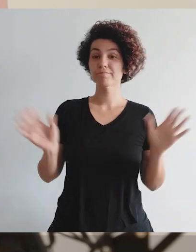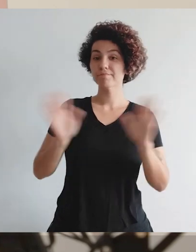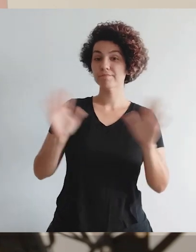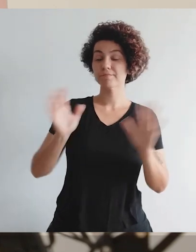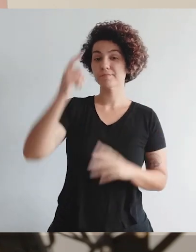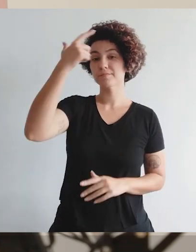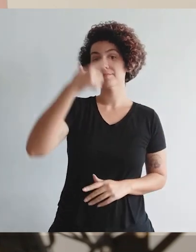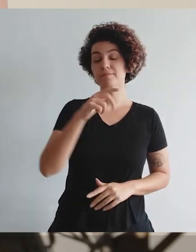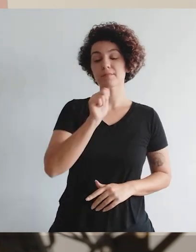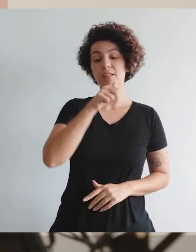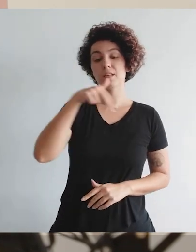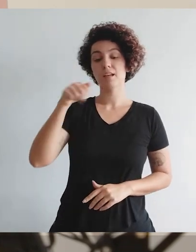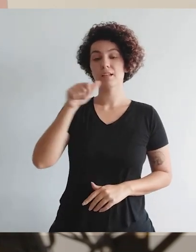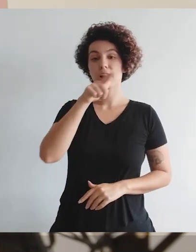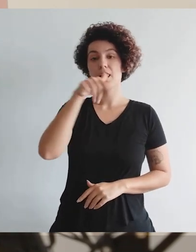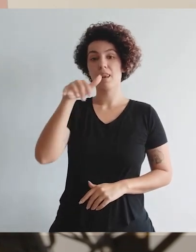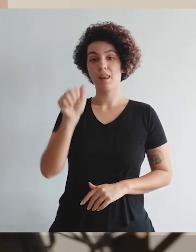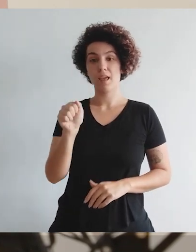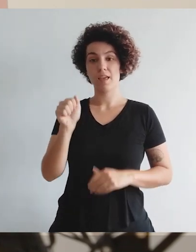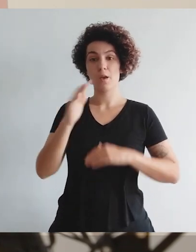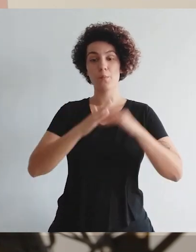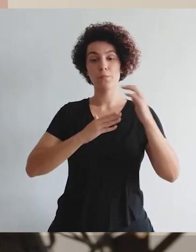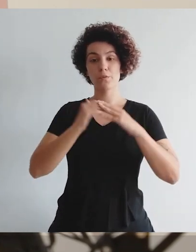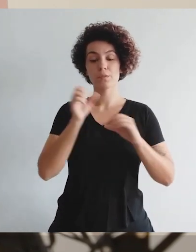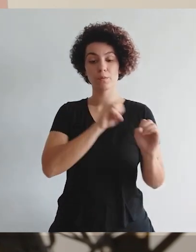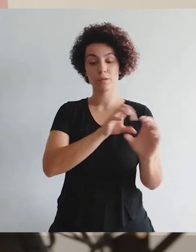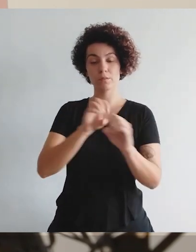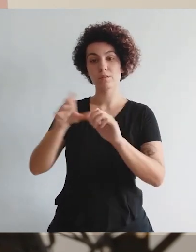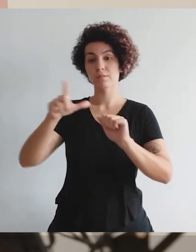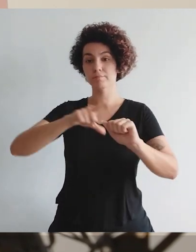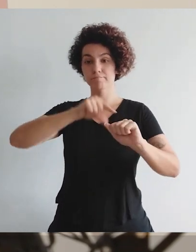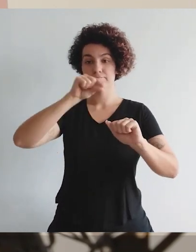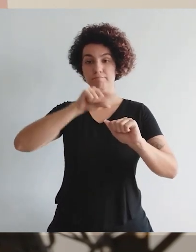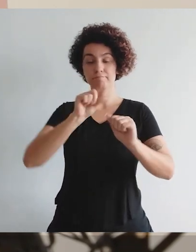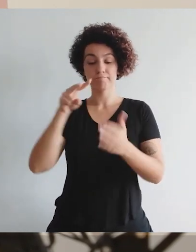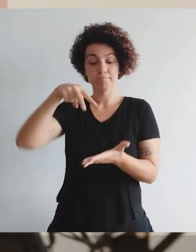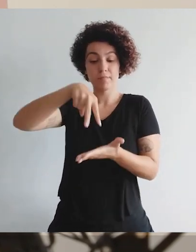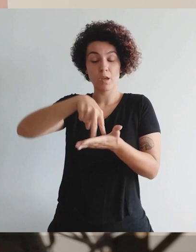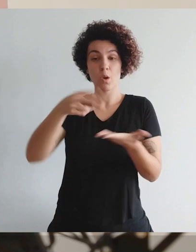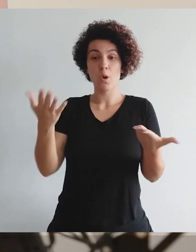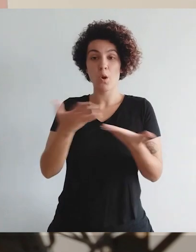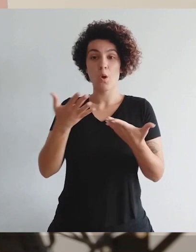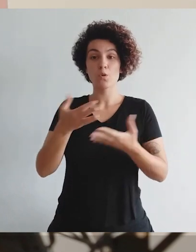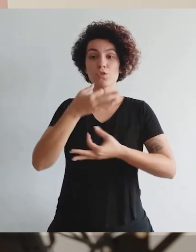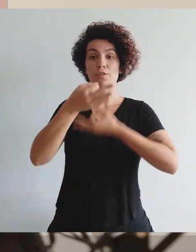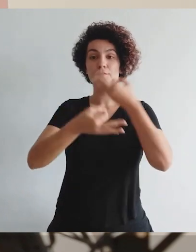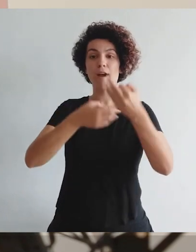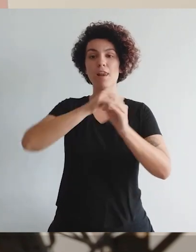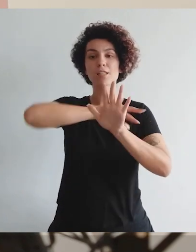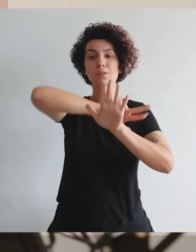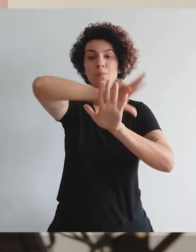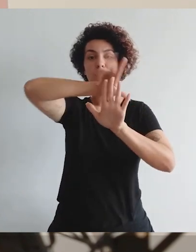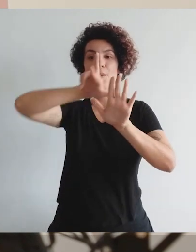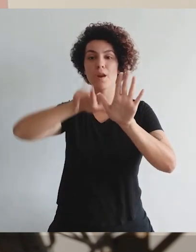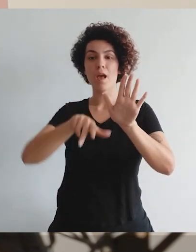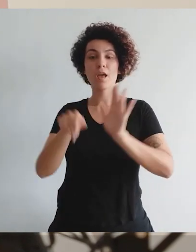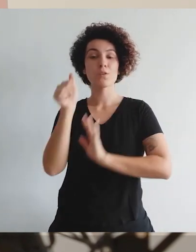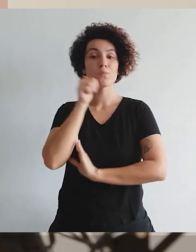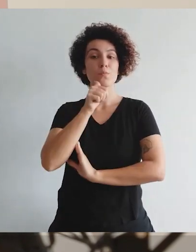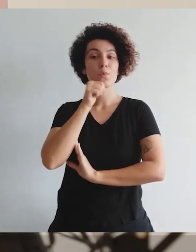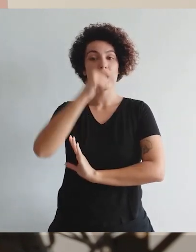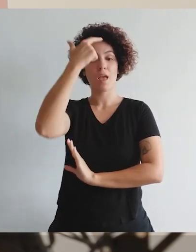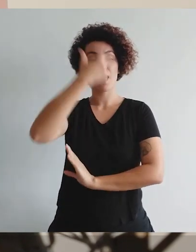Olá, sou a Analeia, sou educadora do ecossistema Ânima. Estou aqui hoje para falar para o Falas Plurais. Eu sou uma mulher negra